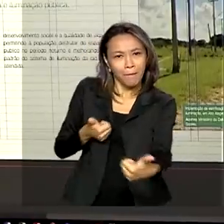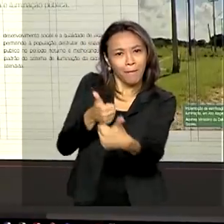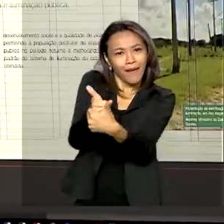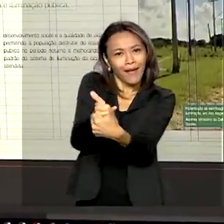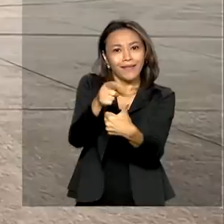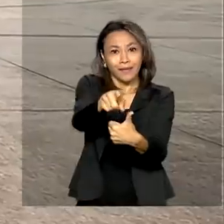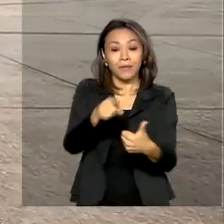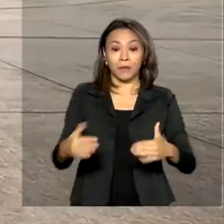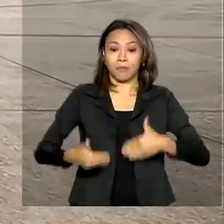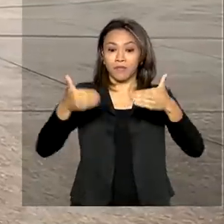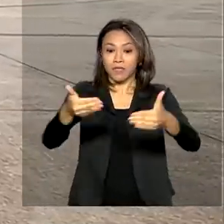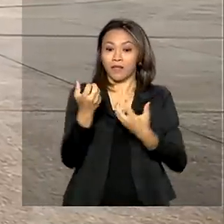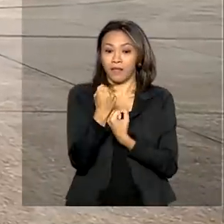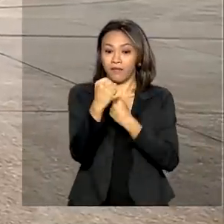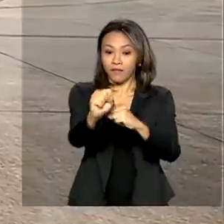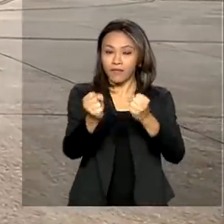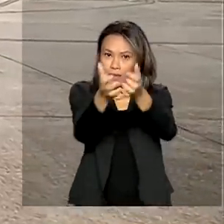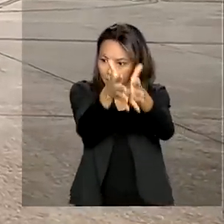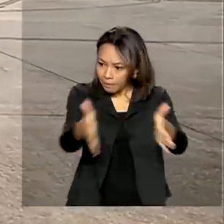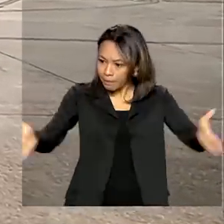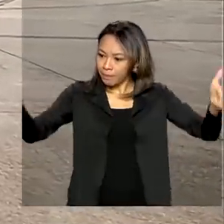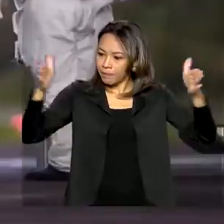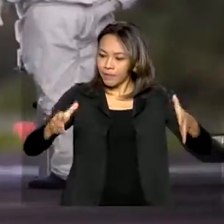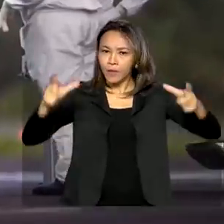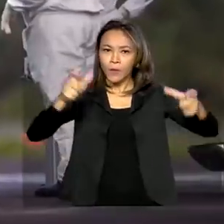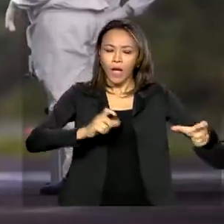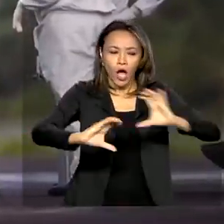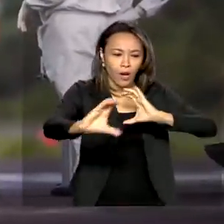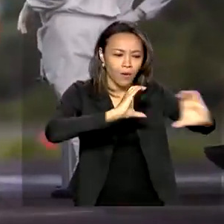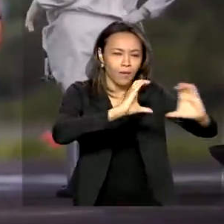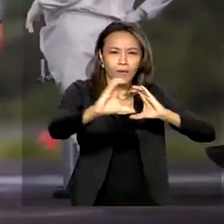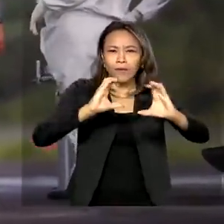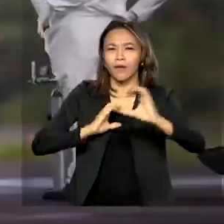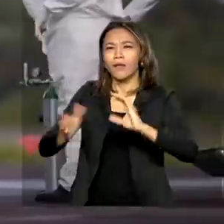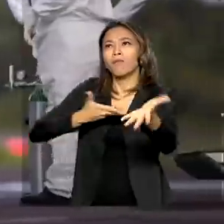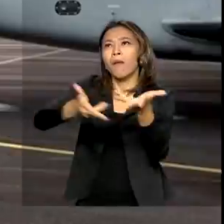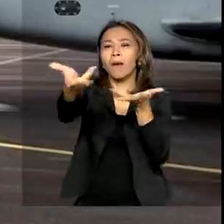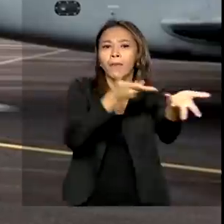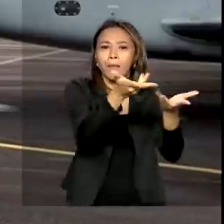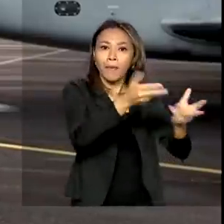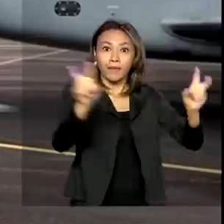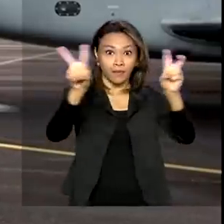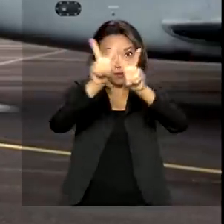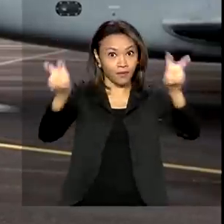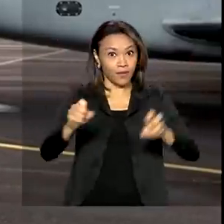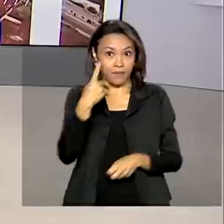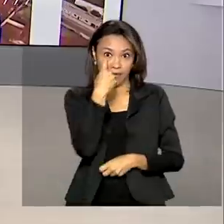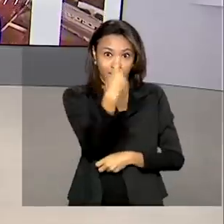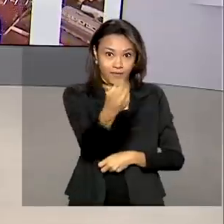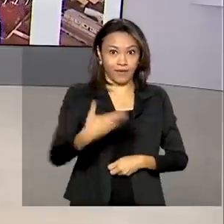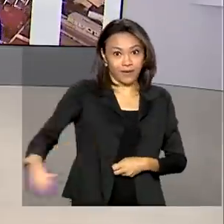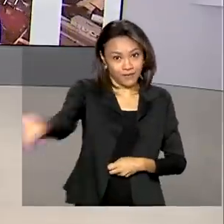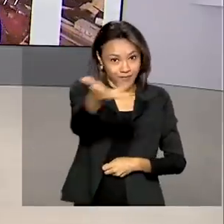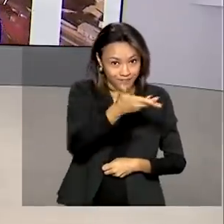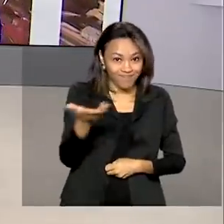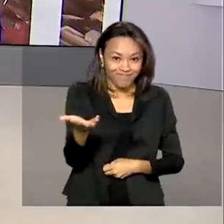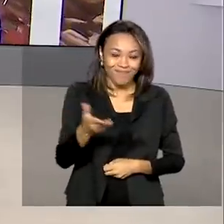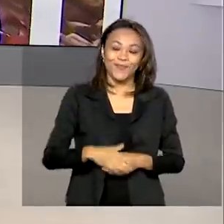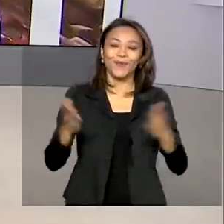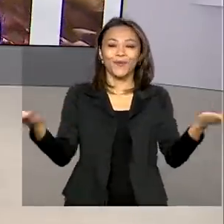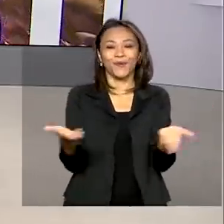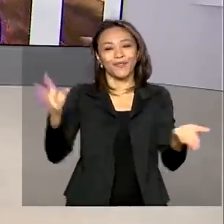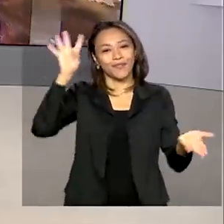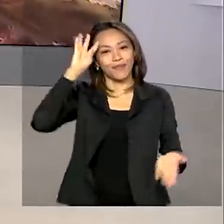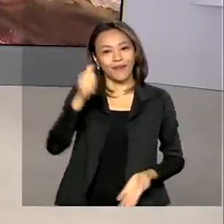Ministério da Defesa amplia centro de comunicação para dar transparência aos assuntos que interessam à população. Hoje é quarta